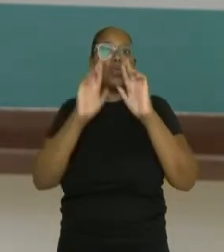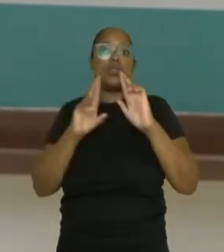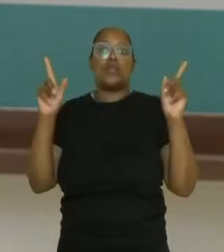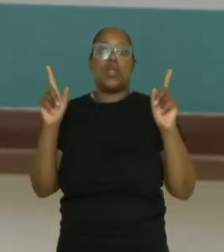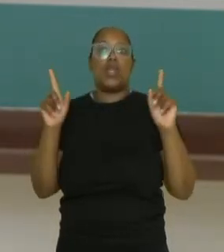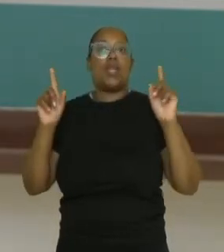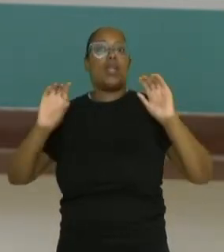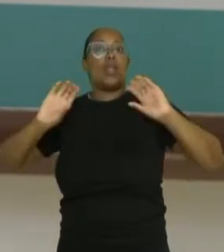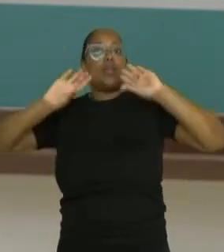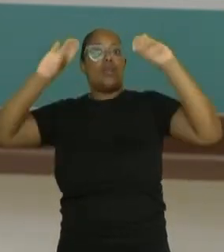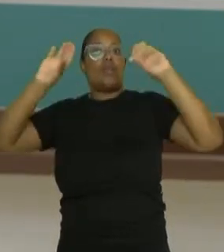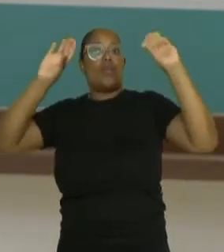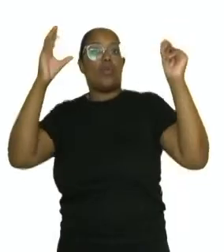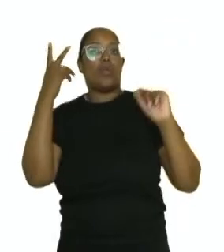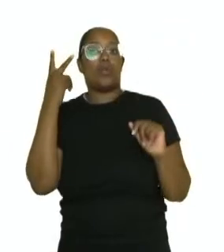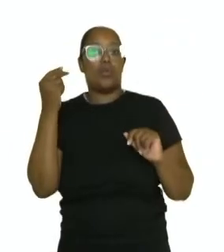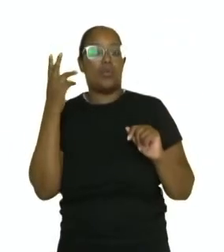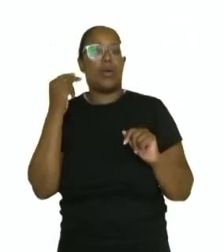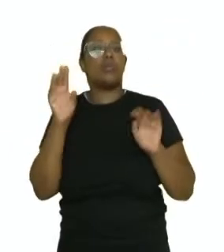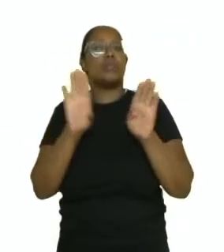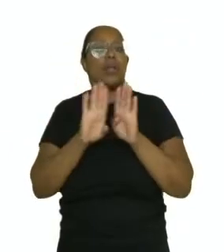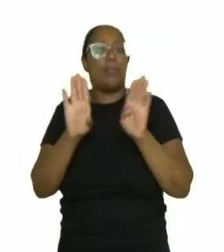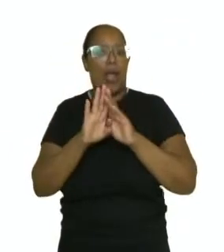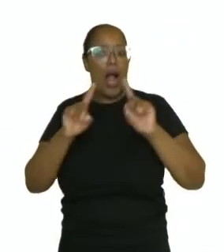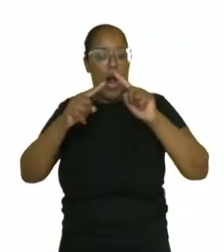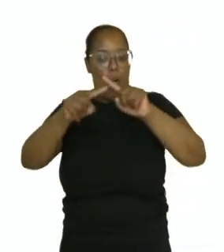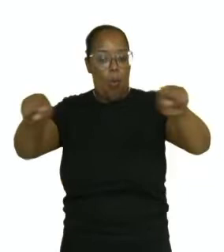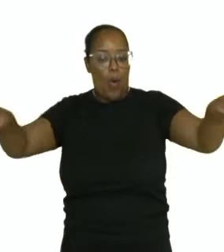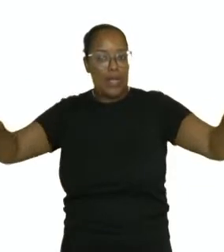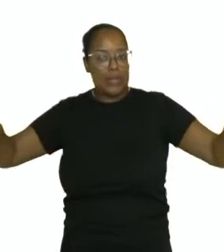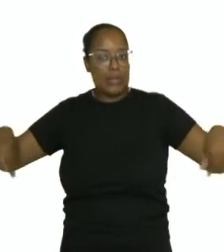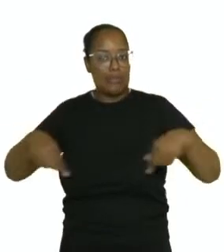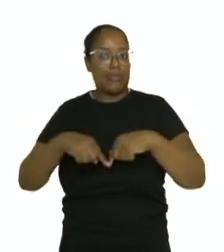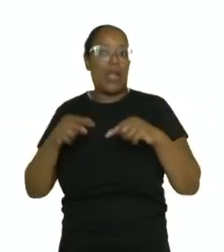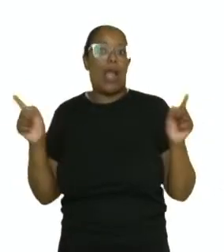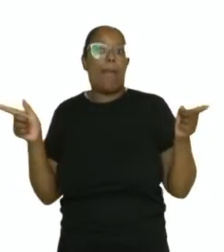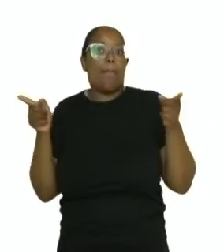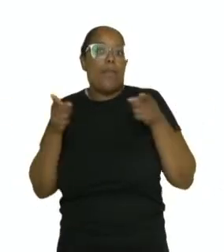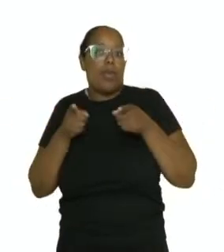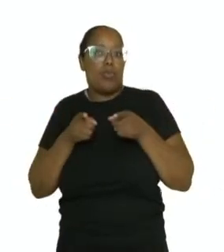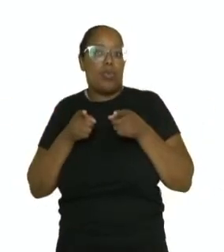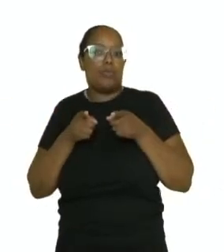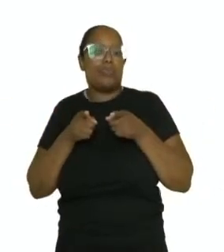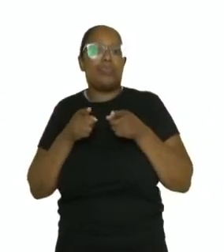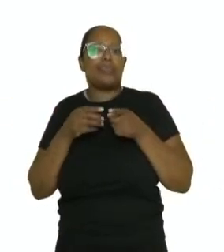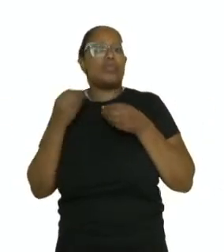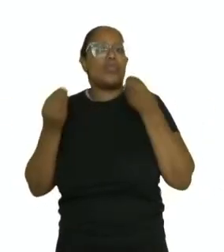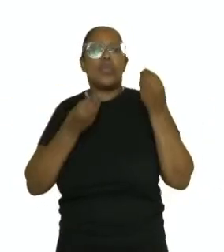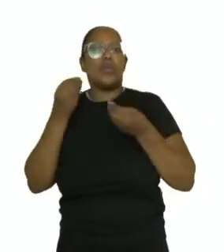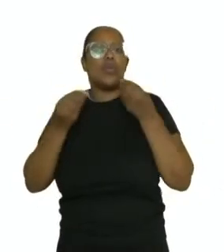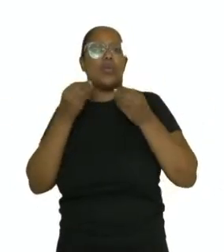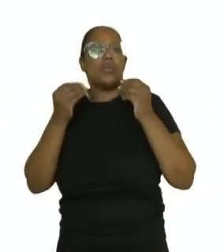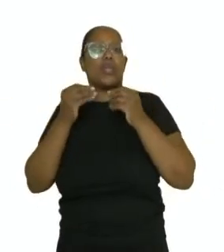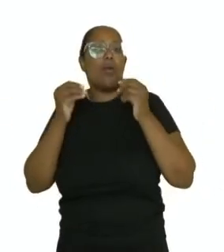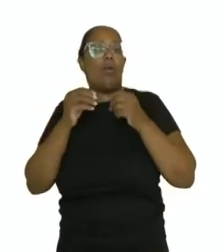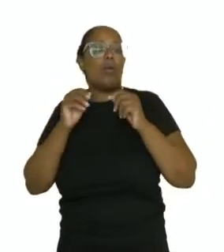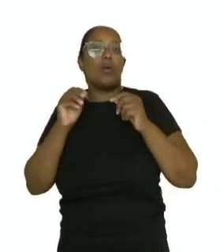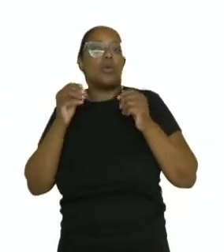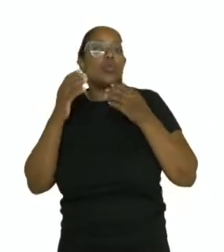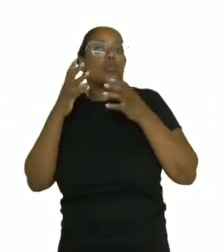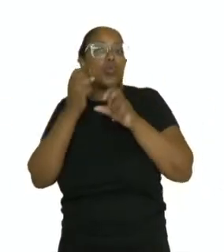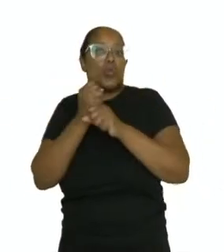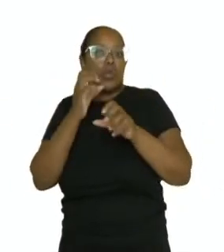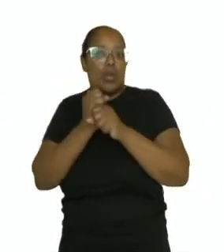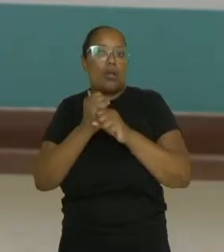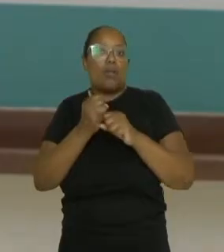rede de vôlei convencional e a quadra também é um pouco menor então como é que é o tamanho da quadra? A quadra mede 10